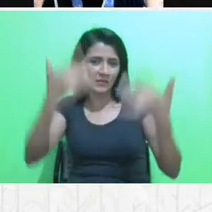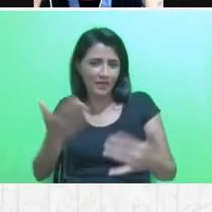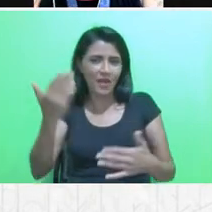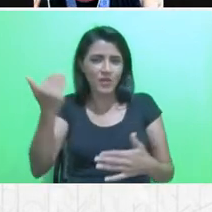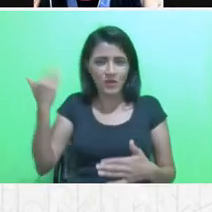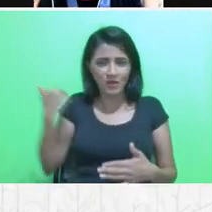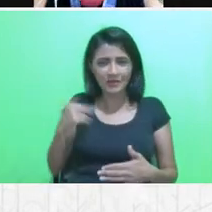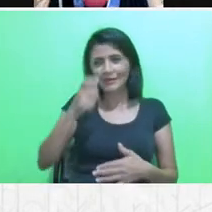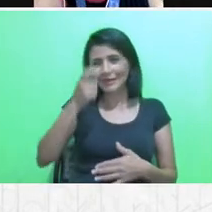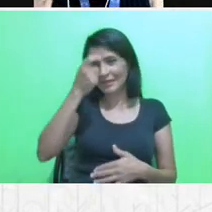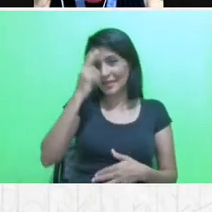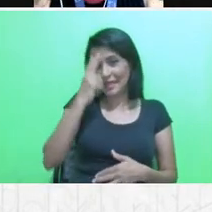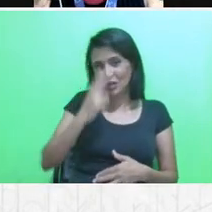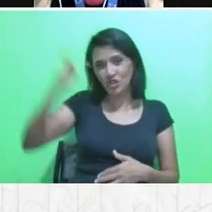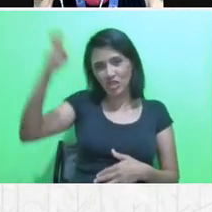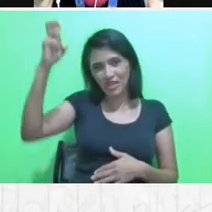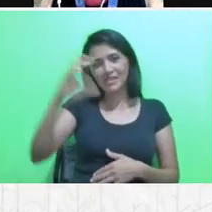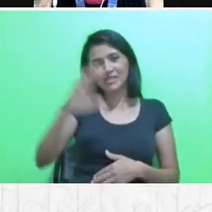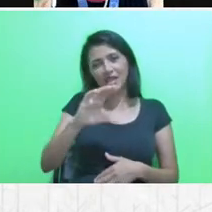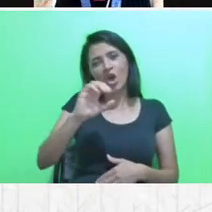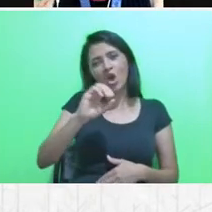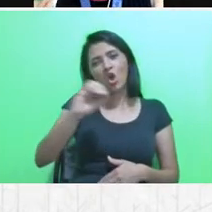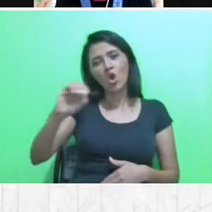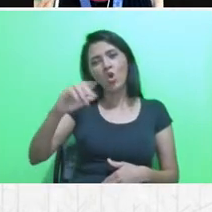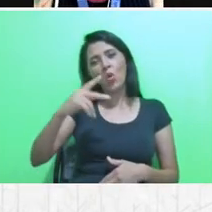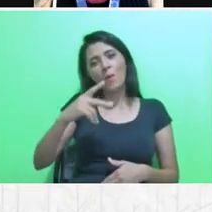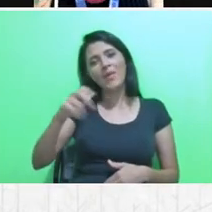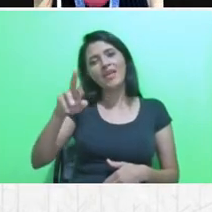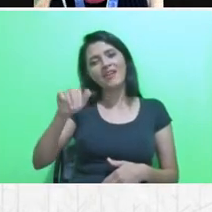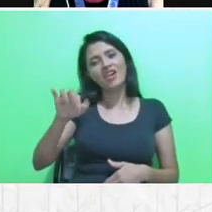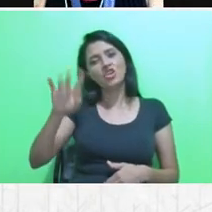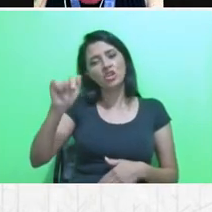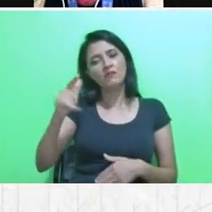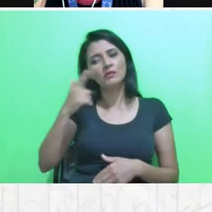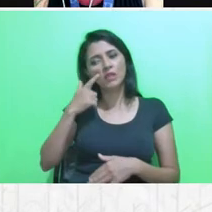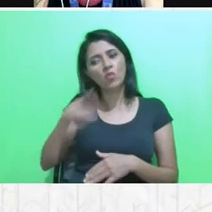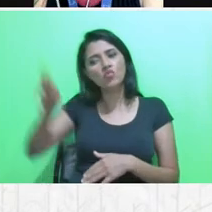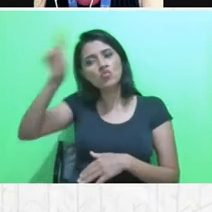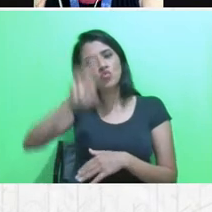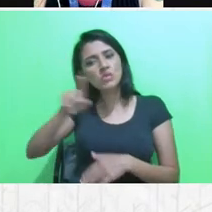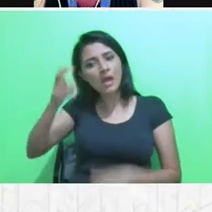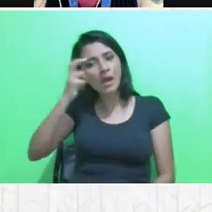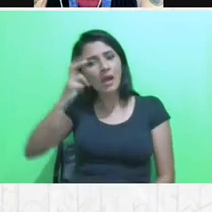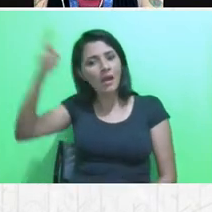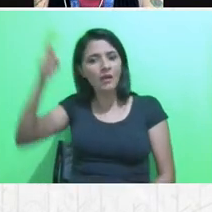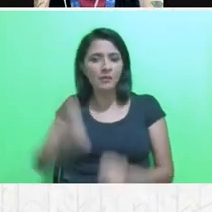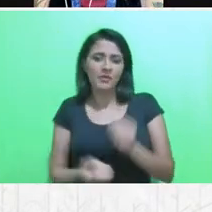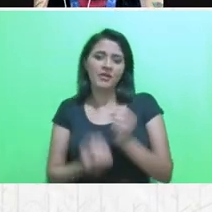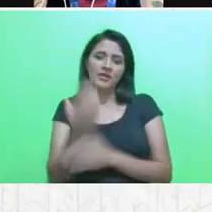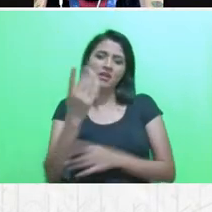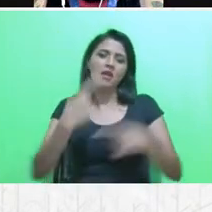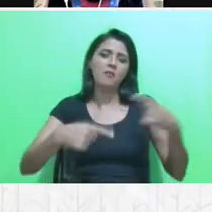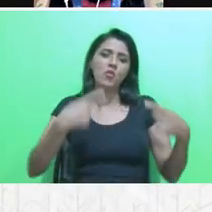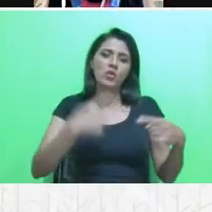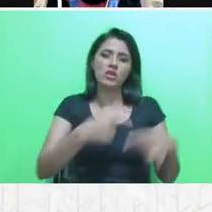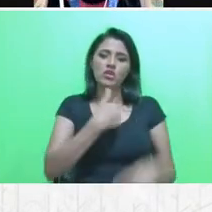integrar essas inteligências para atuar em prol do, né, da formulação de políticas públicas,